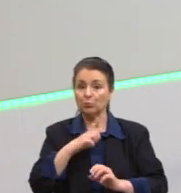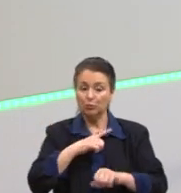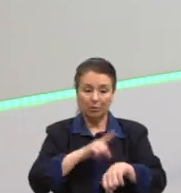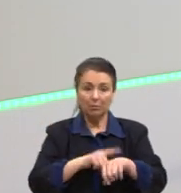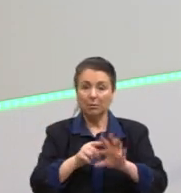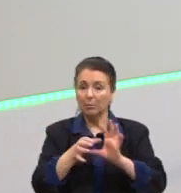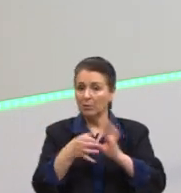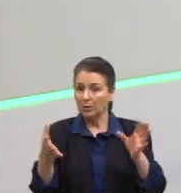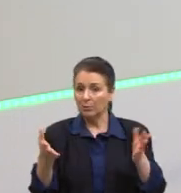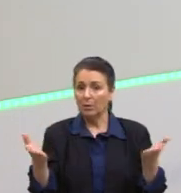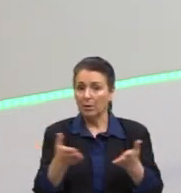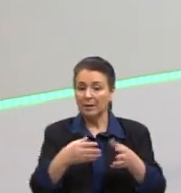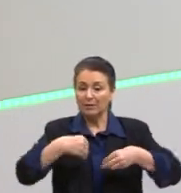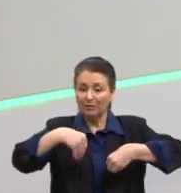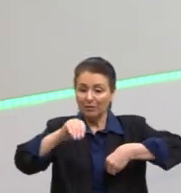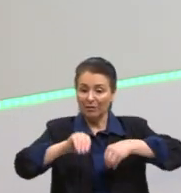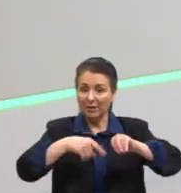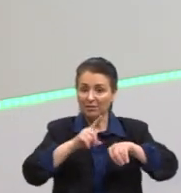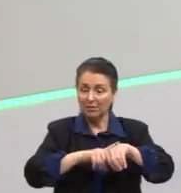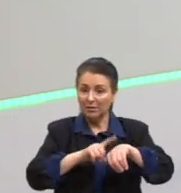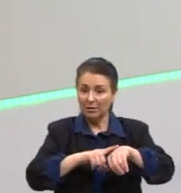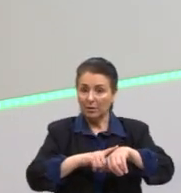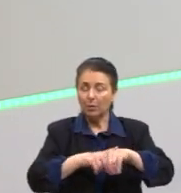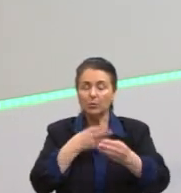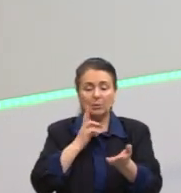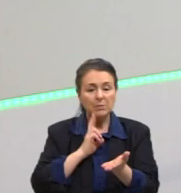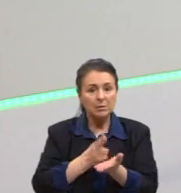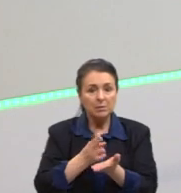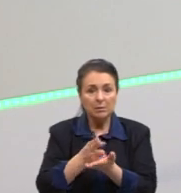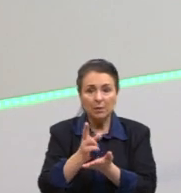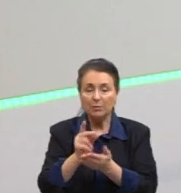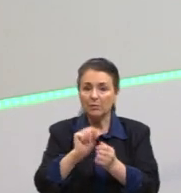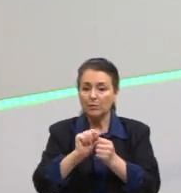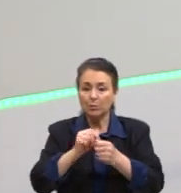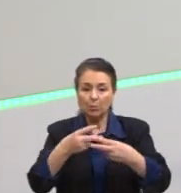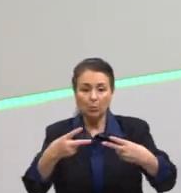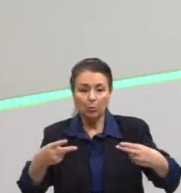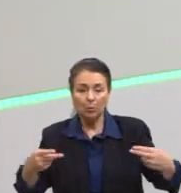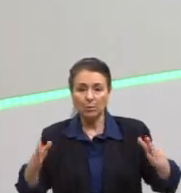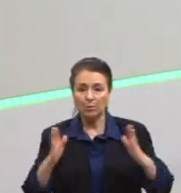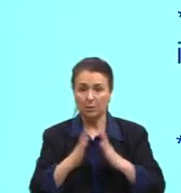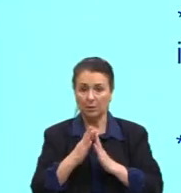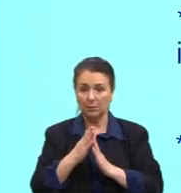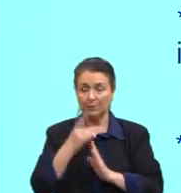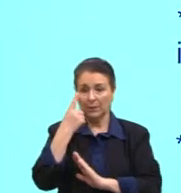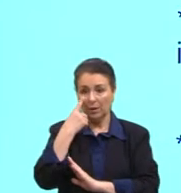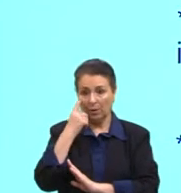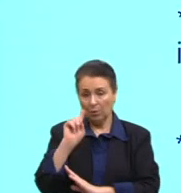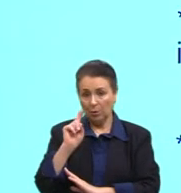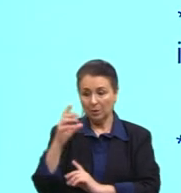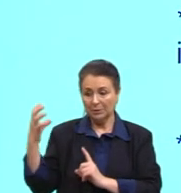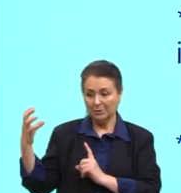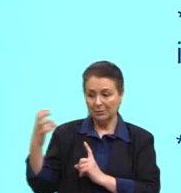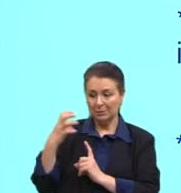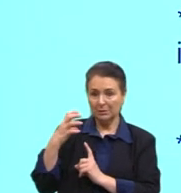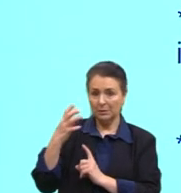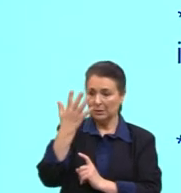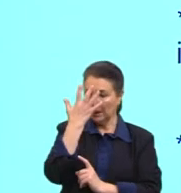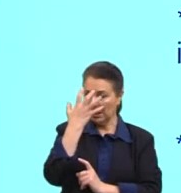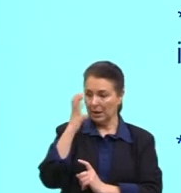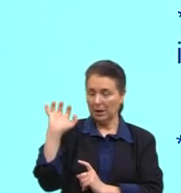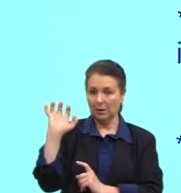nesse flex-tempo que ele fala, nós estamos o tempo todo fazendo coisas. Então, olha só. O impacto sobre o caráter